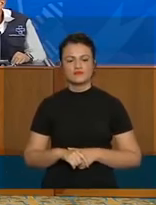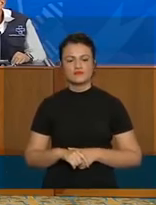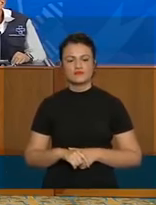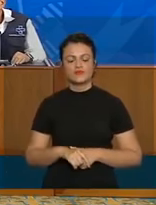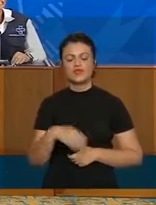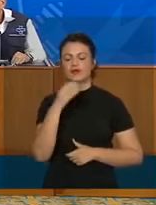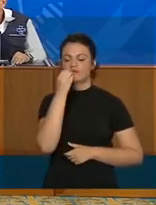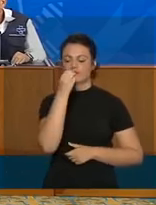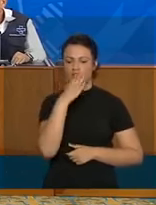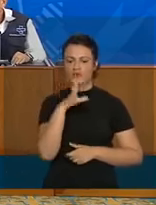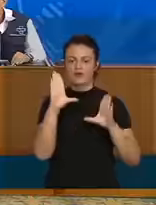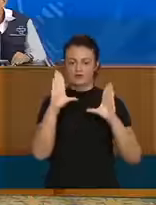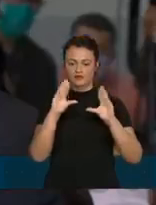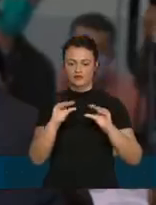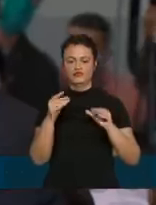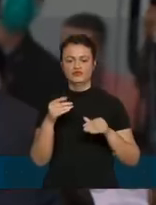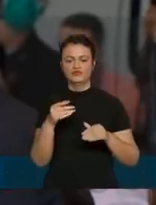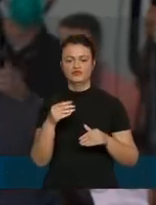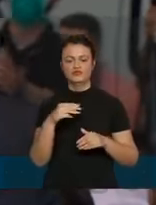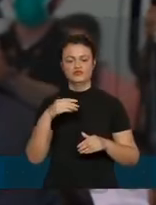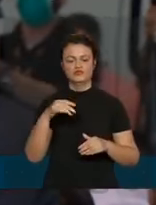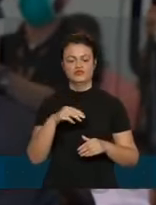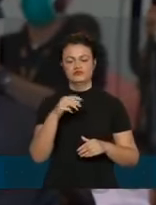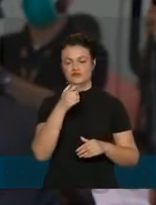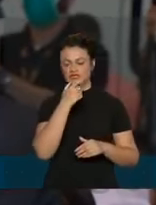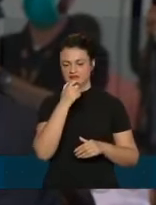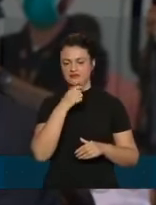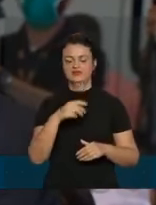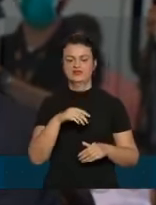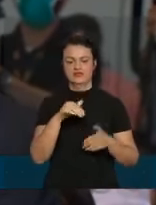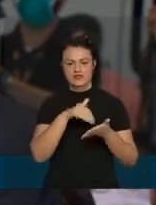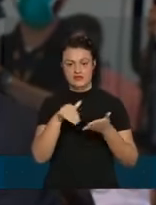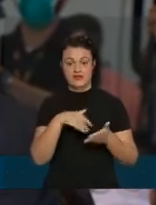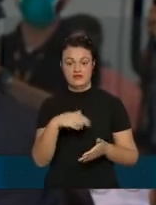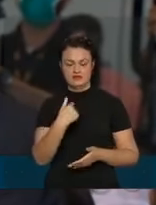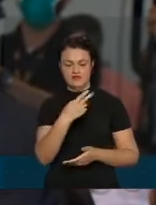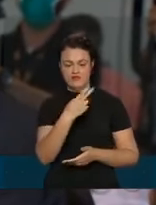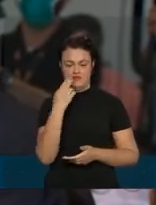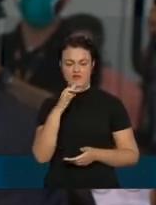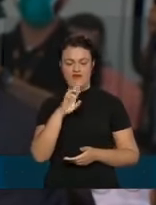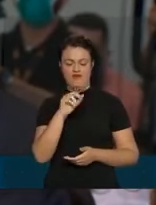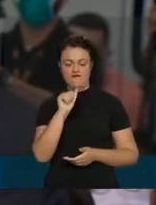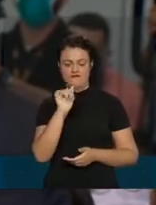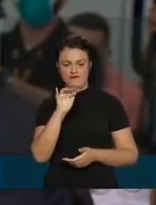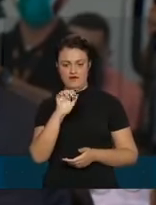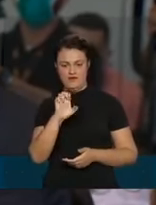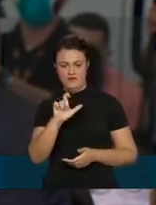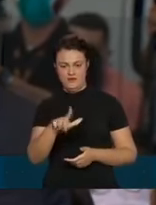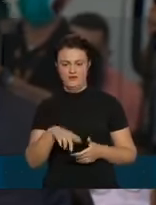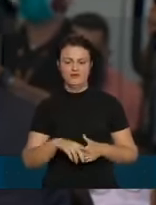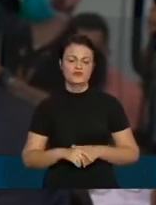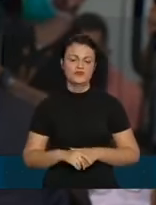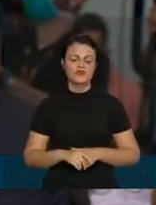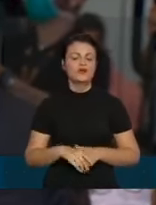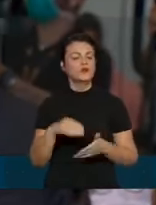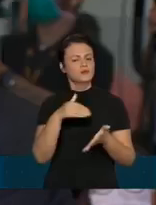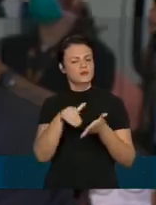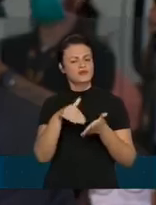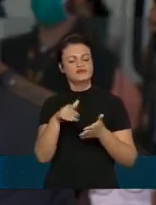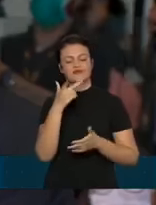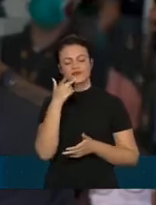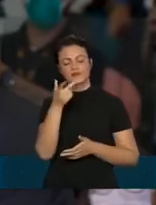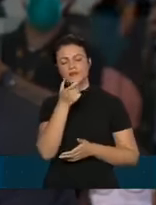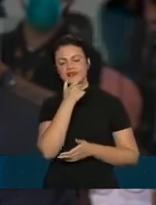Boa noite. Boa noite, ministro. Boa noite, secretários. Eu sou Rafael Veleda, do portal Metrópolis. Ministro, o senhor